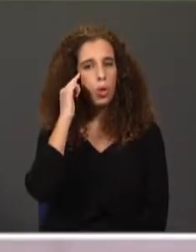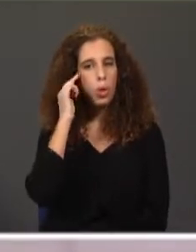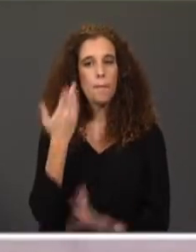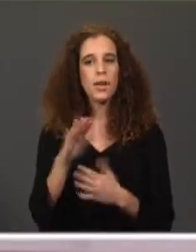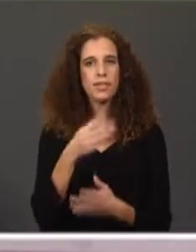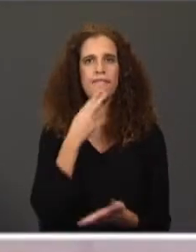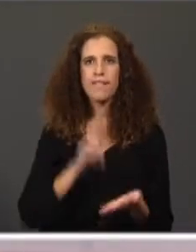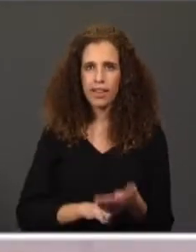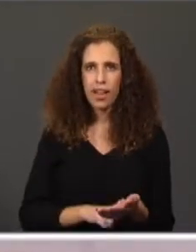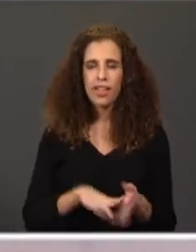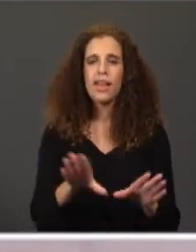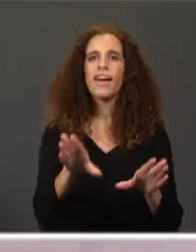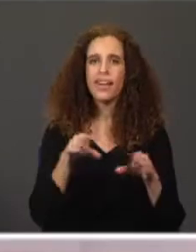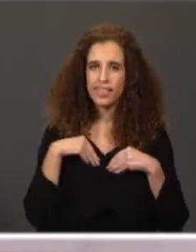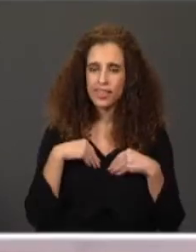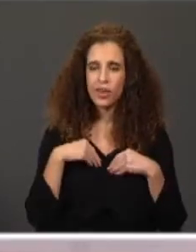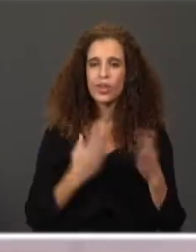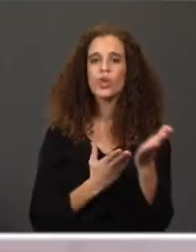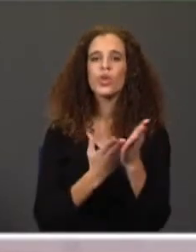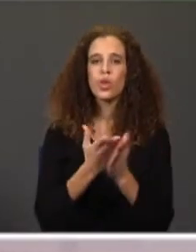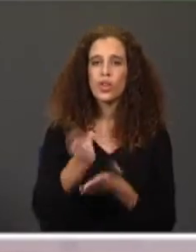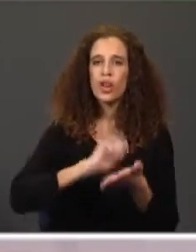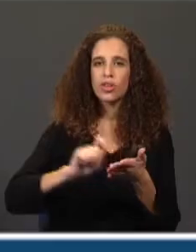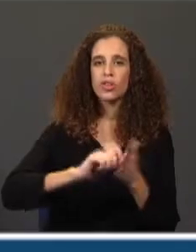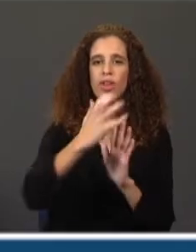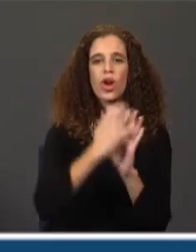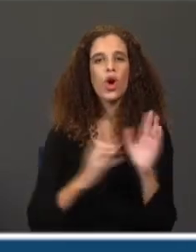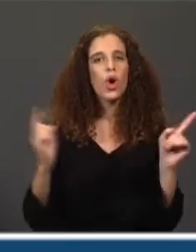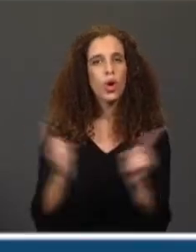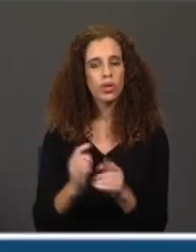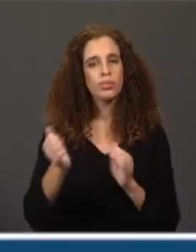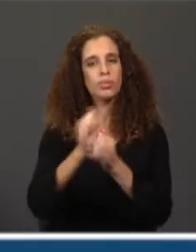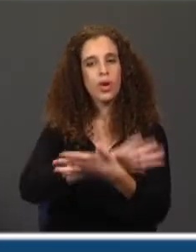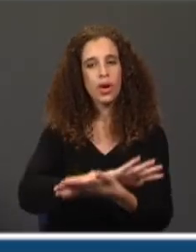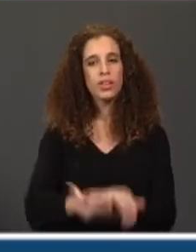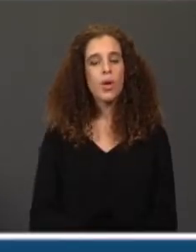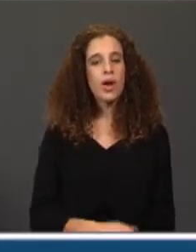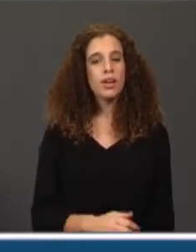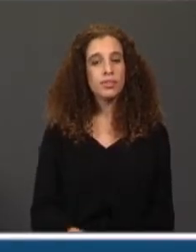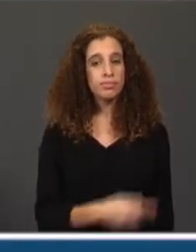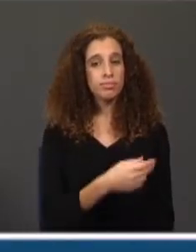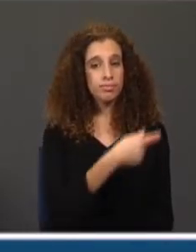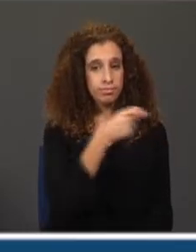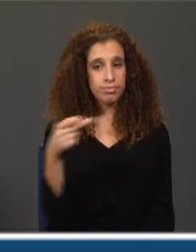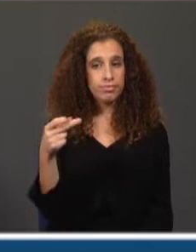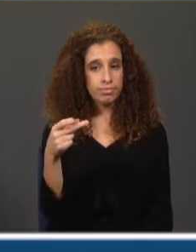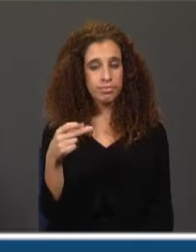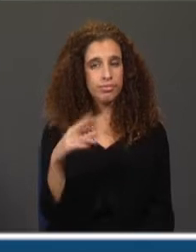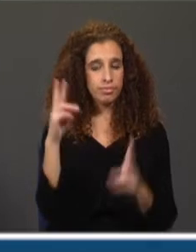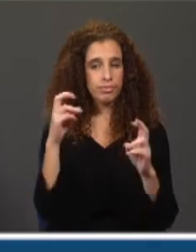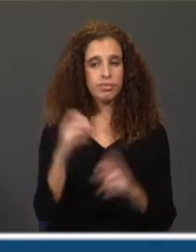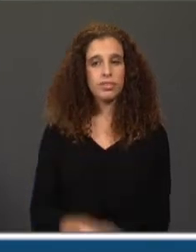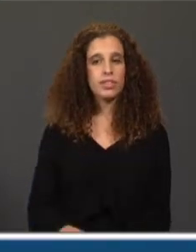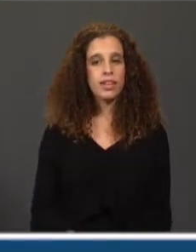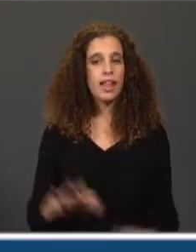aceitam. E ele continua a escrever crónicas para os jornais. Portanto, a expressão um número louco diz respeito ao valor exagerado que ele